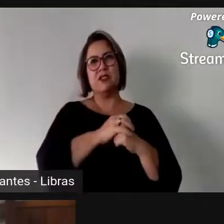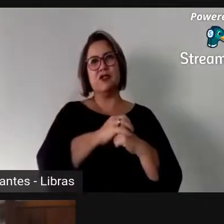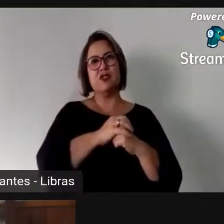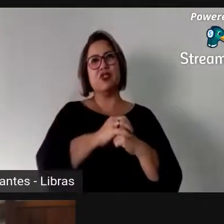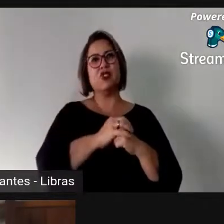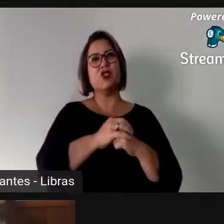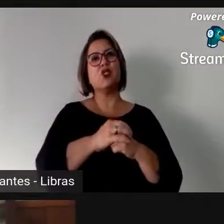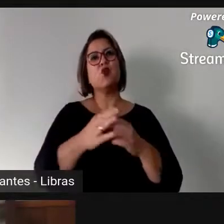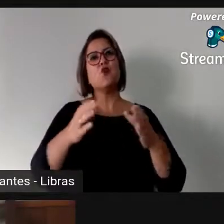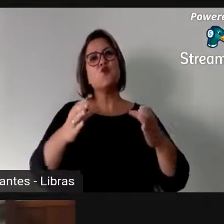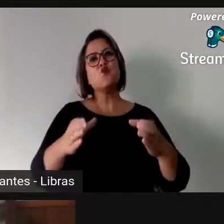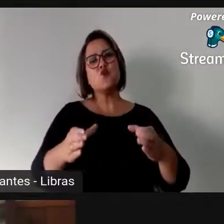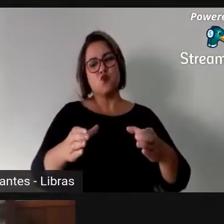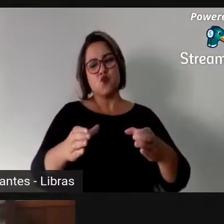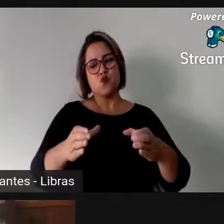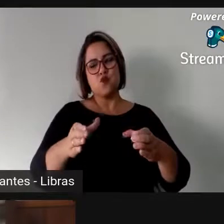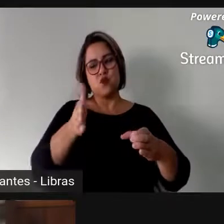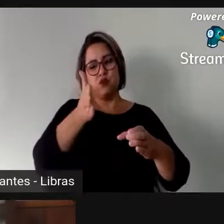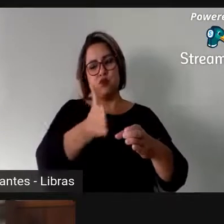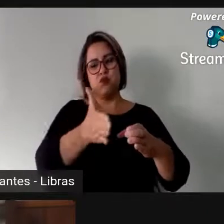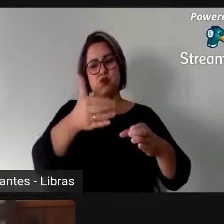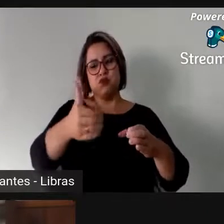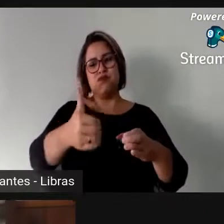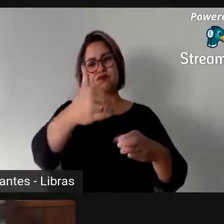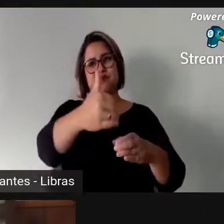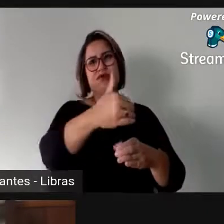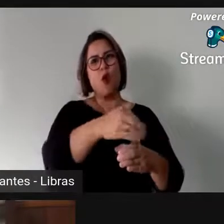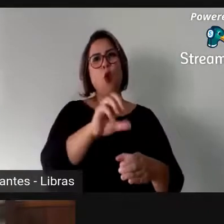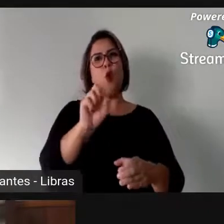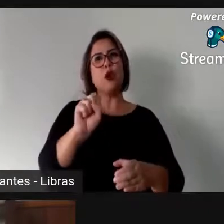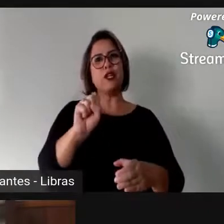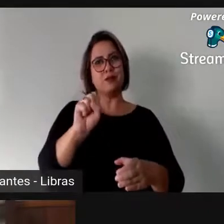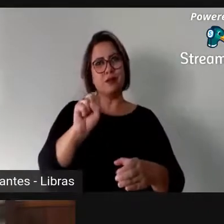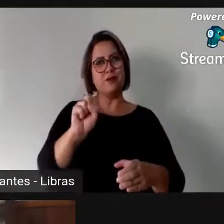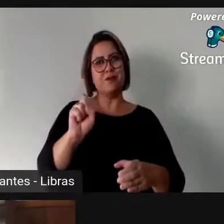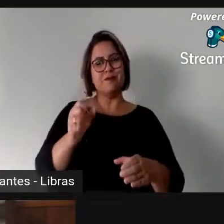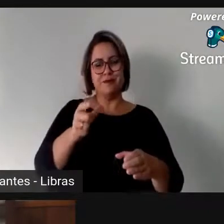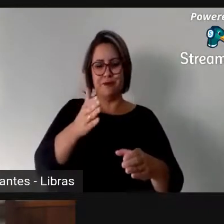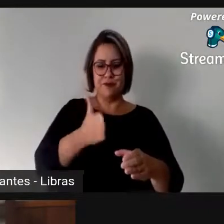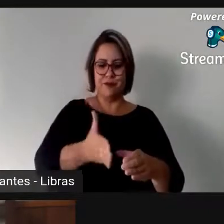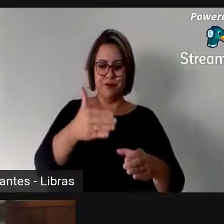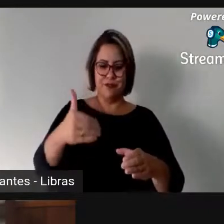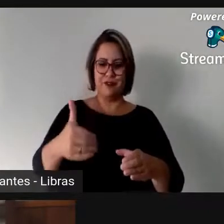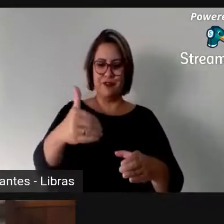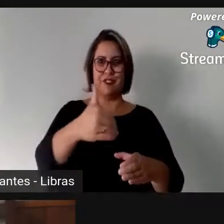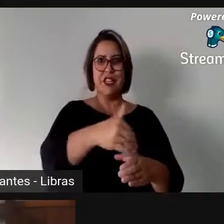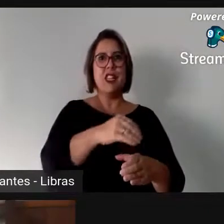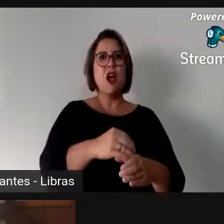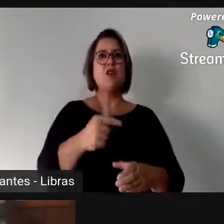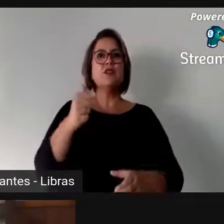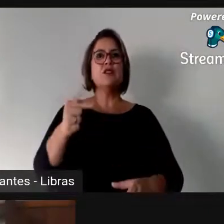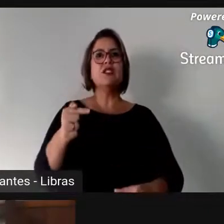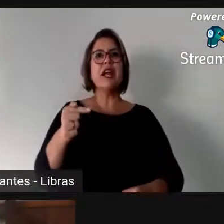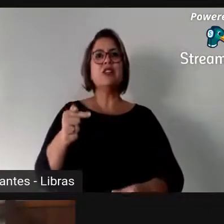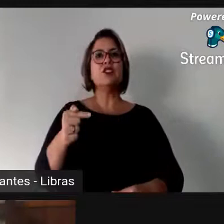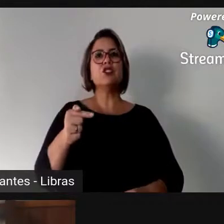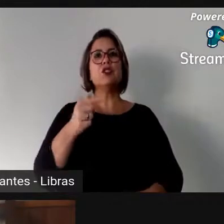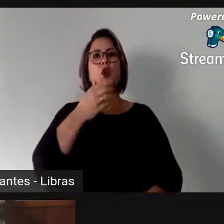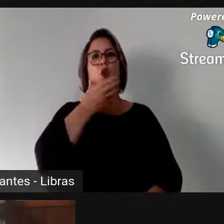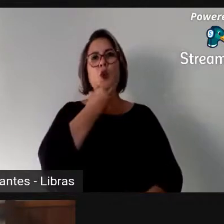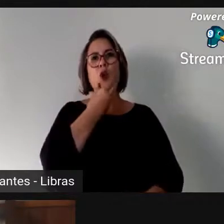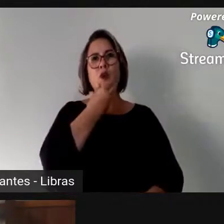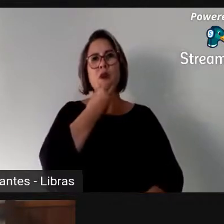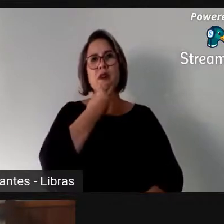partes divididas, os homens estão aí com sete partes e uma está na mão das